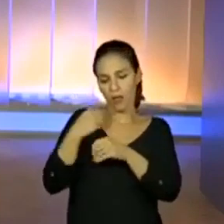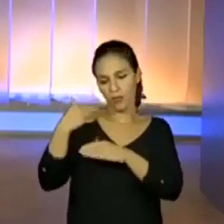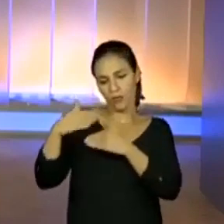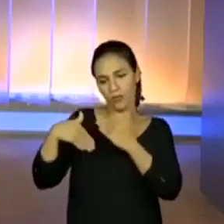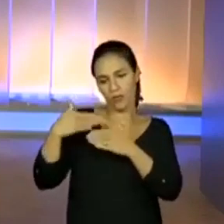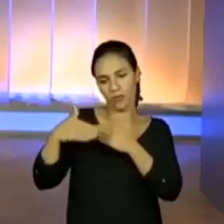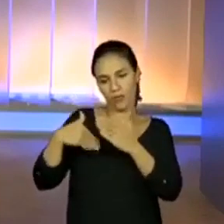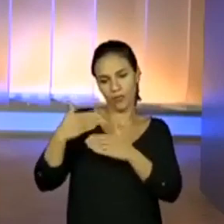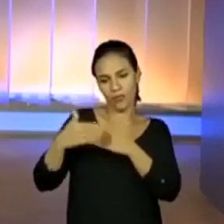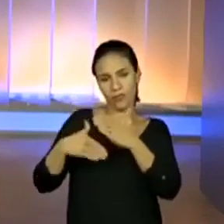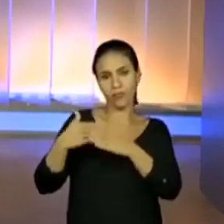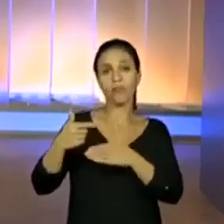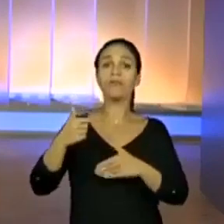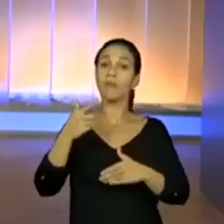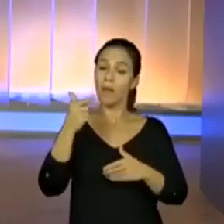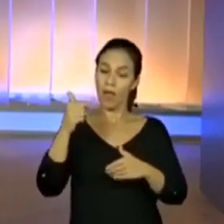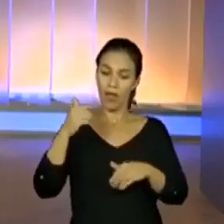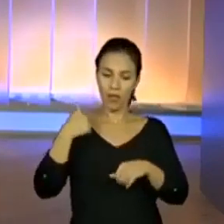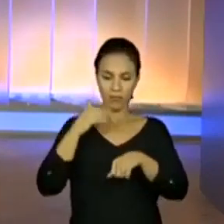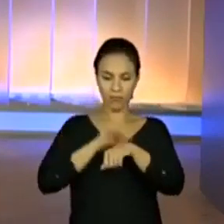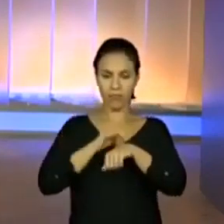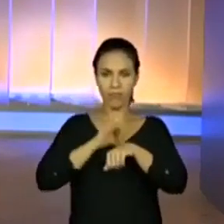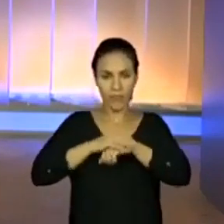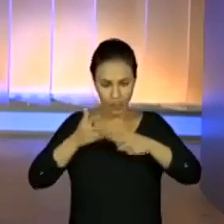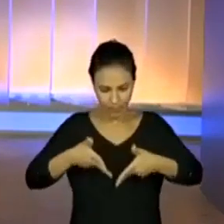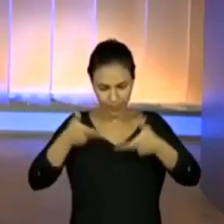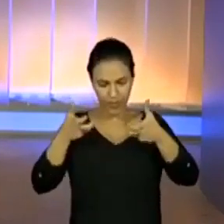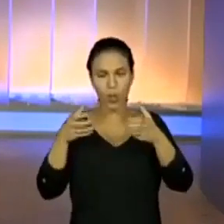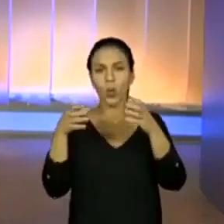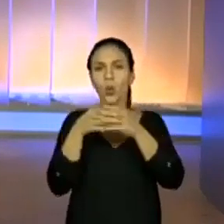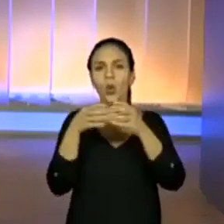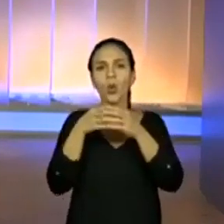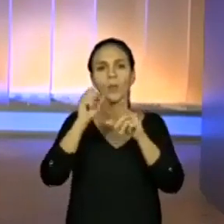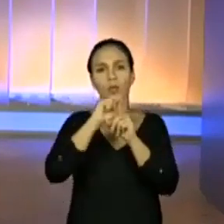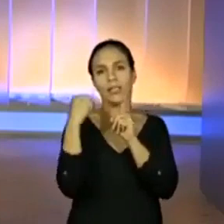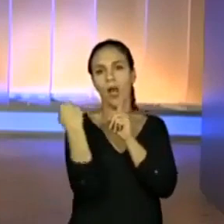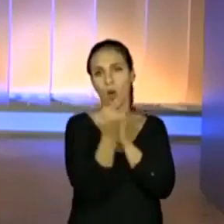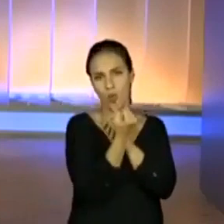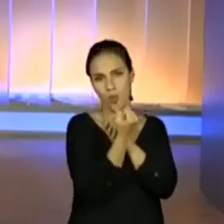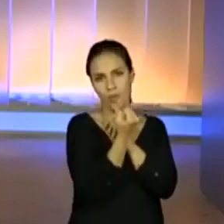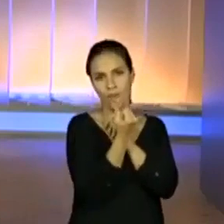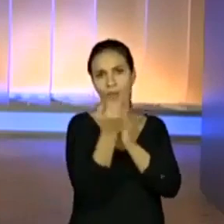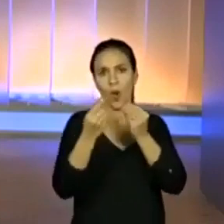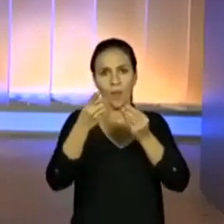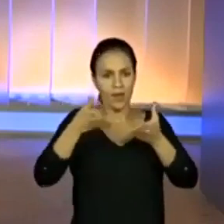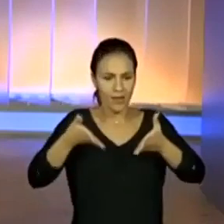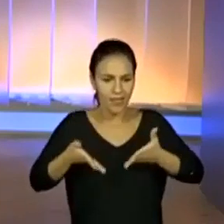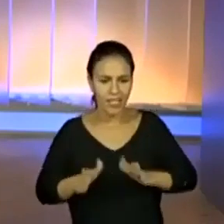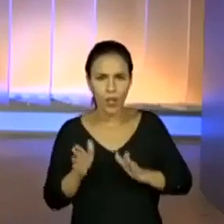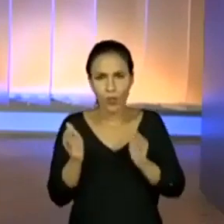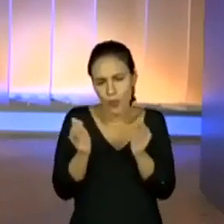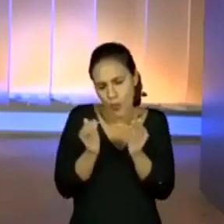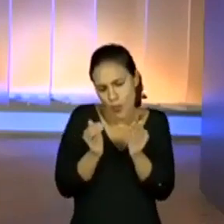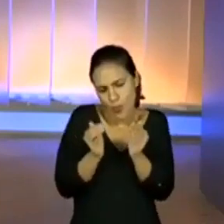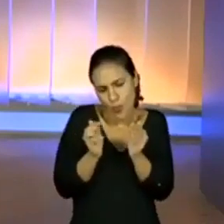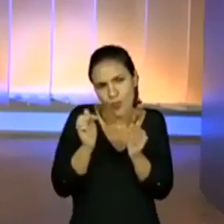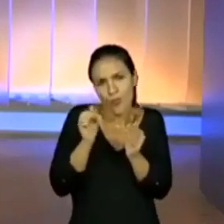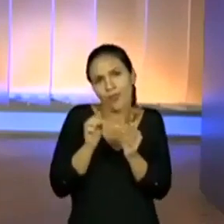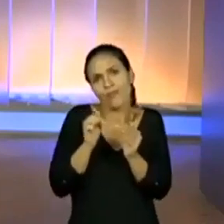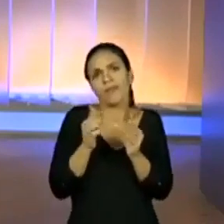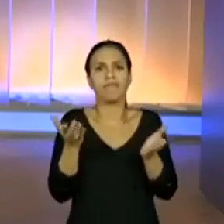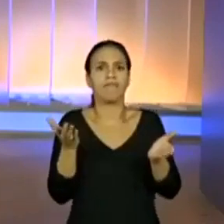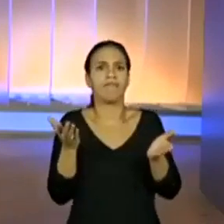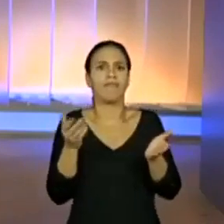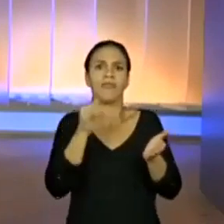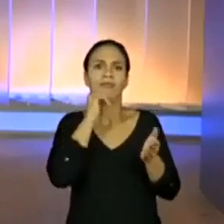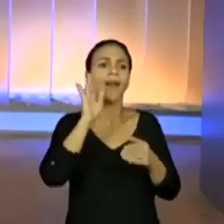você que vai se auto-reconhecer naquele grupo social. Tá bom? Como você nasceu ali todo pequenininho, né? Você não vai